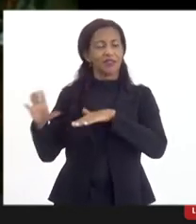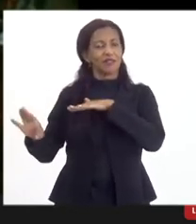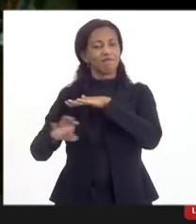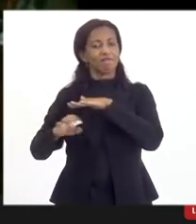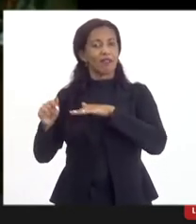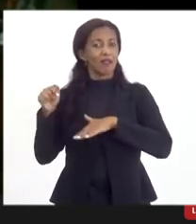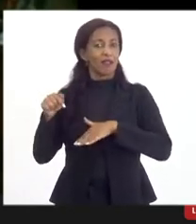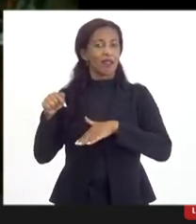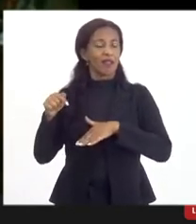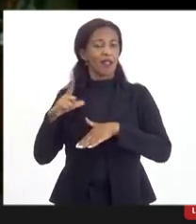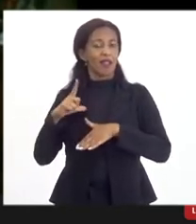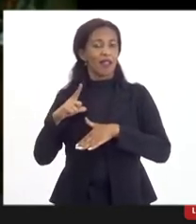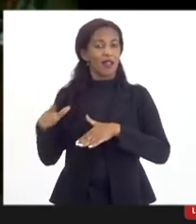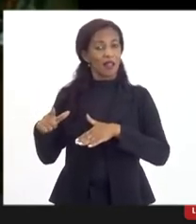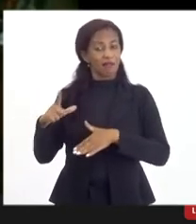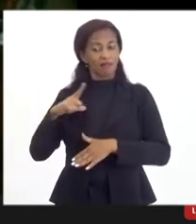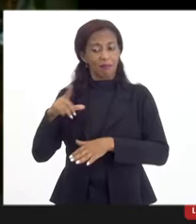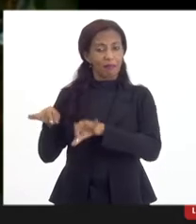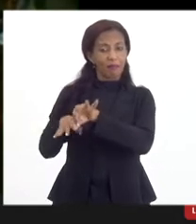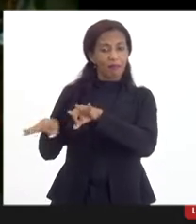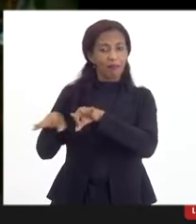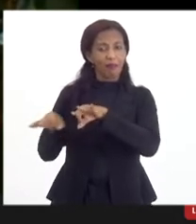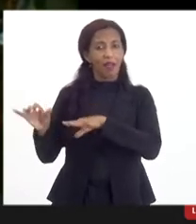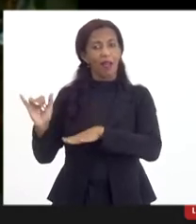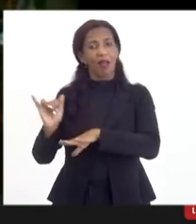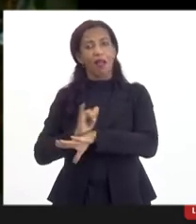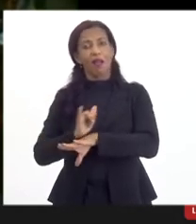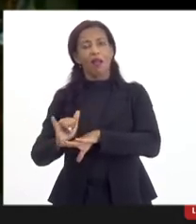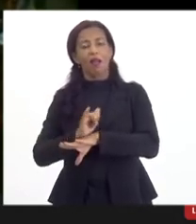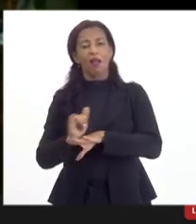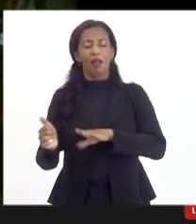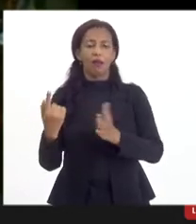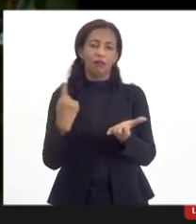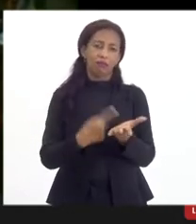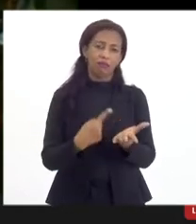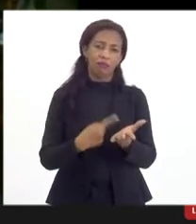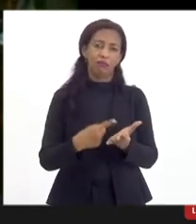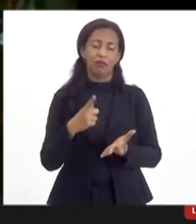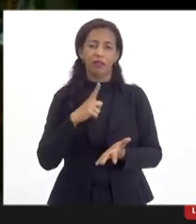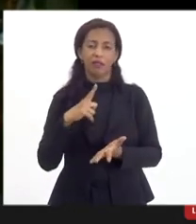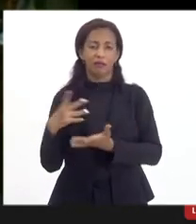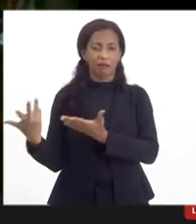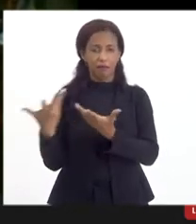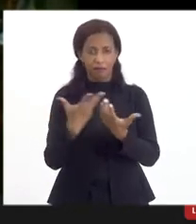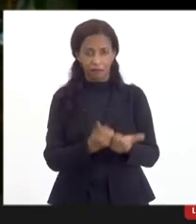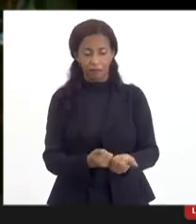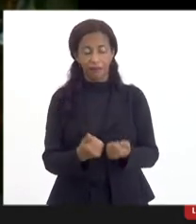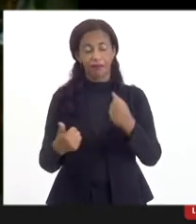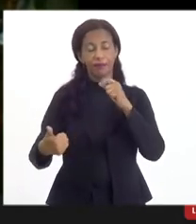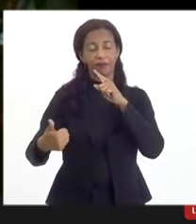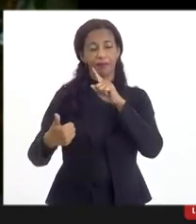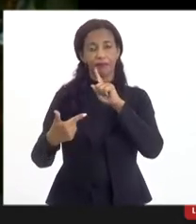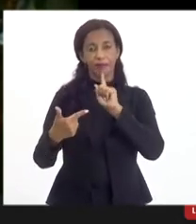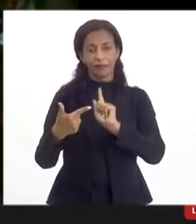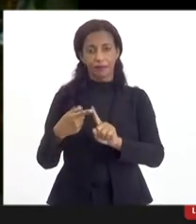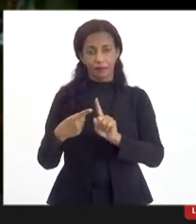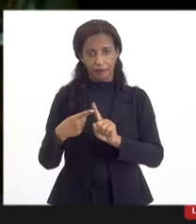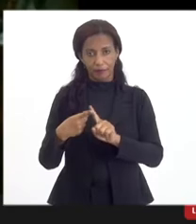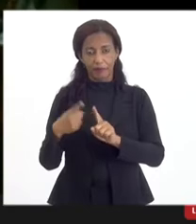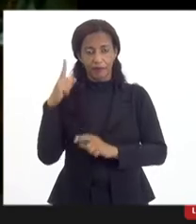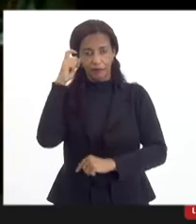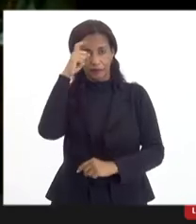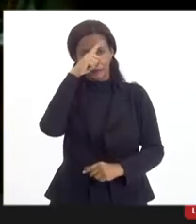E essa concessão, então, pressupõe alguns compromissos aí que podem ser assumidos. Então, a primeira